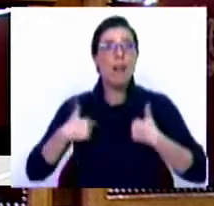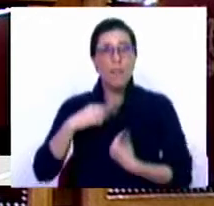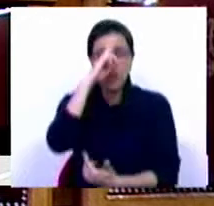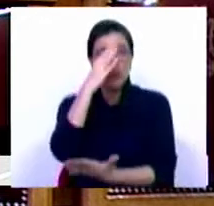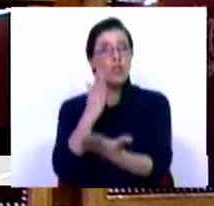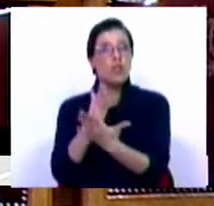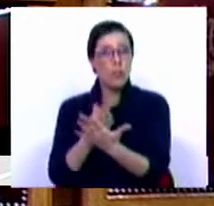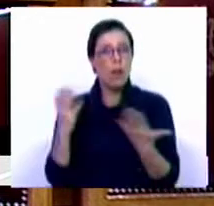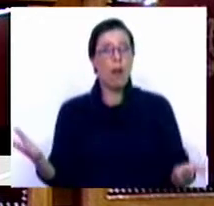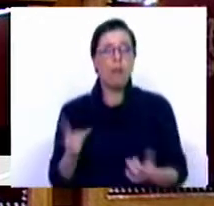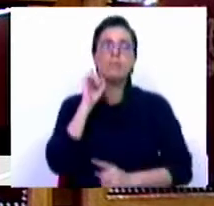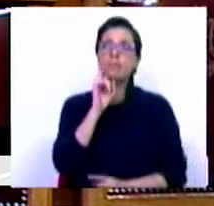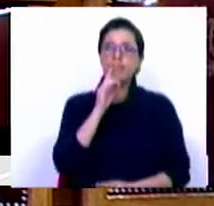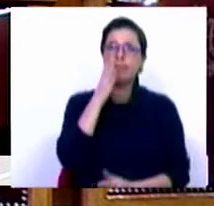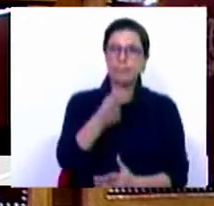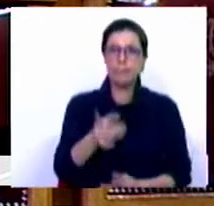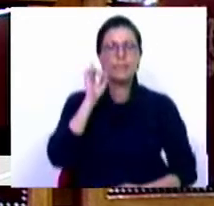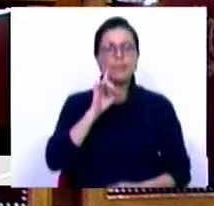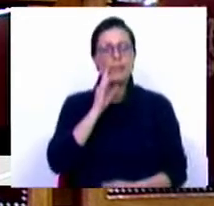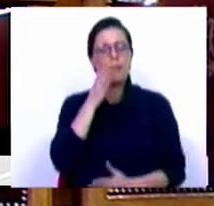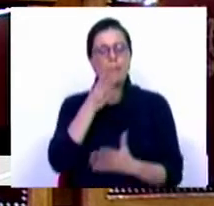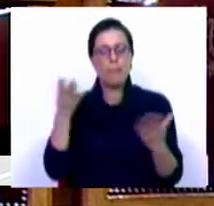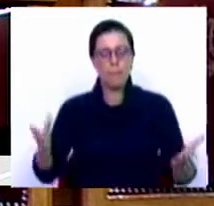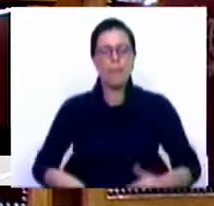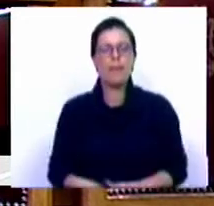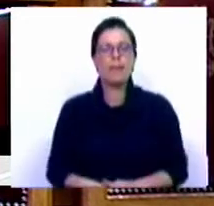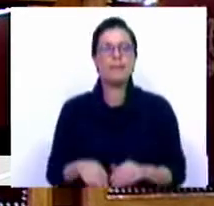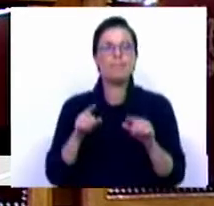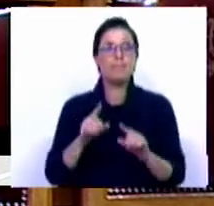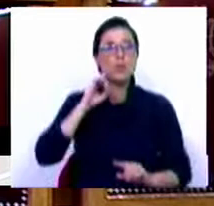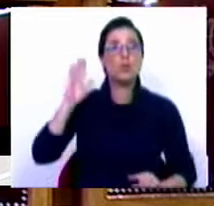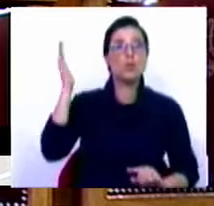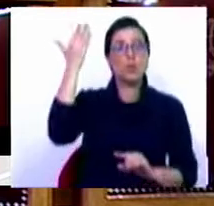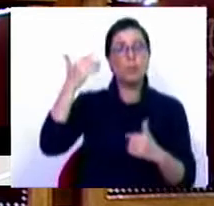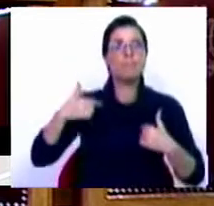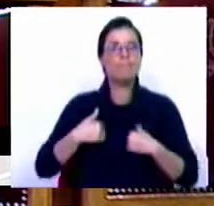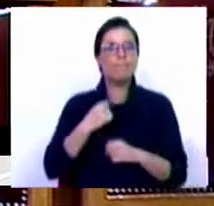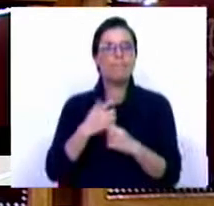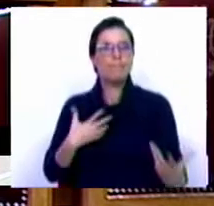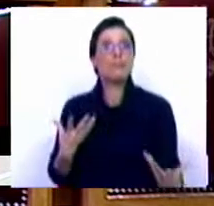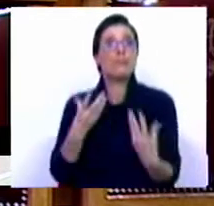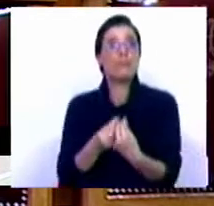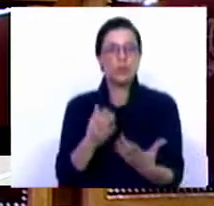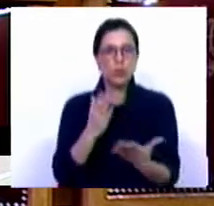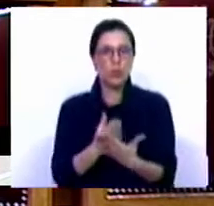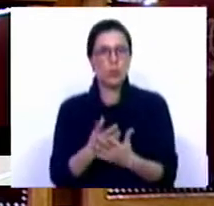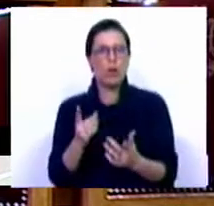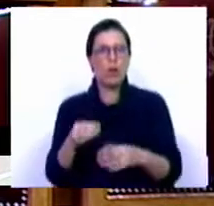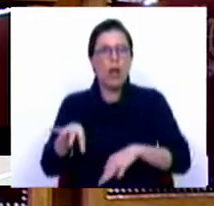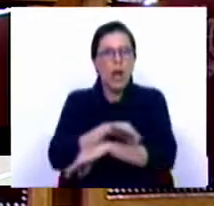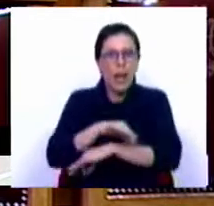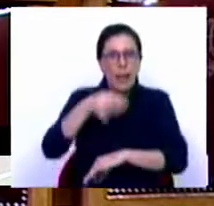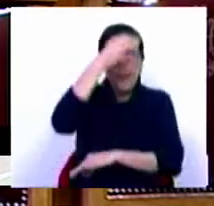E é importante dizer que, acima de tudo, nós trabalhamos com as escolas. Não é com régua